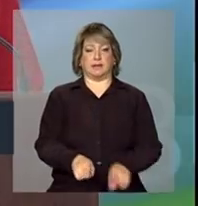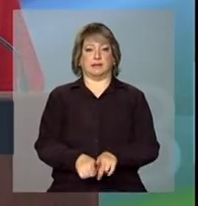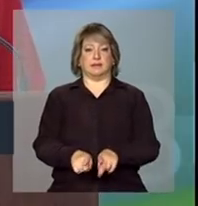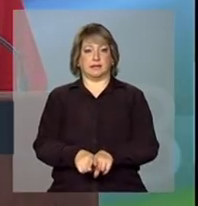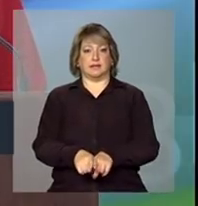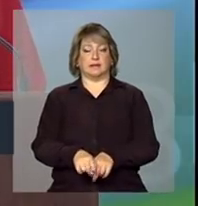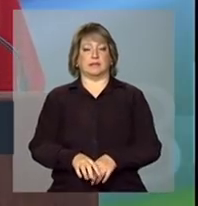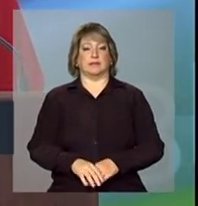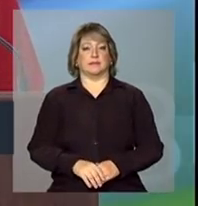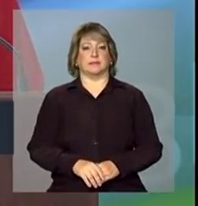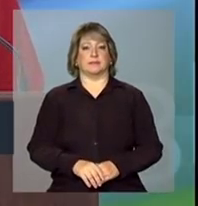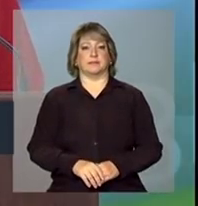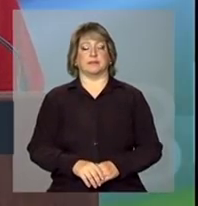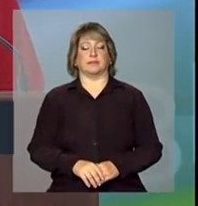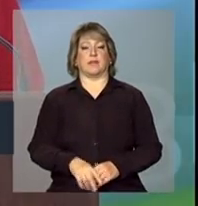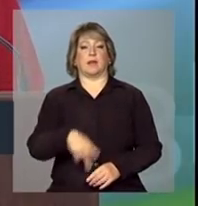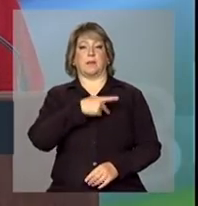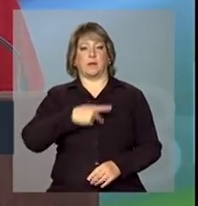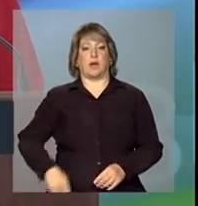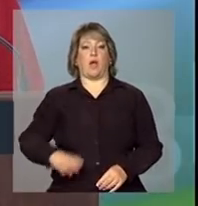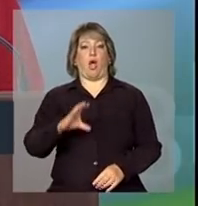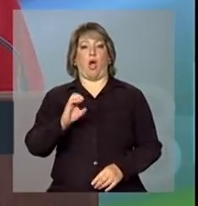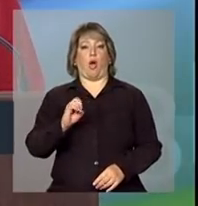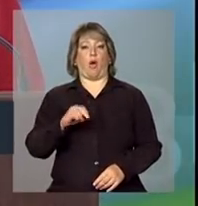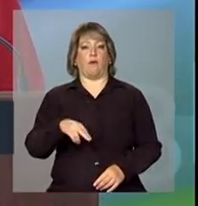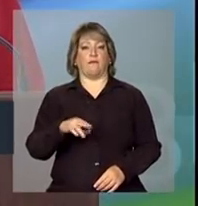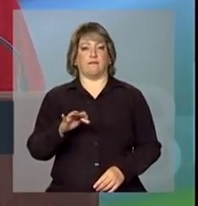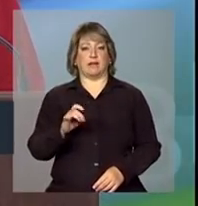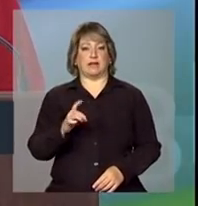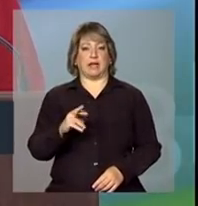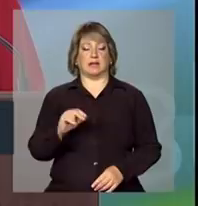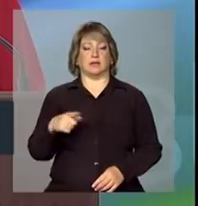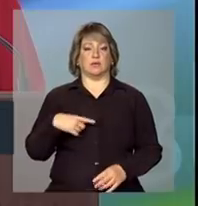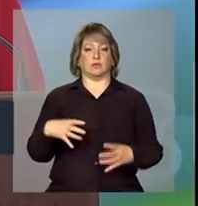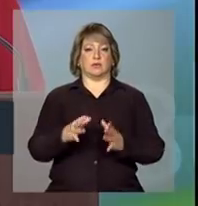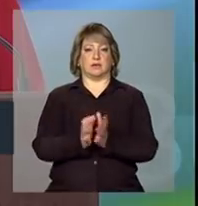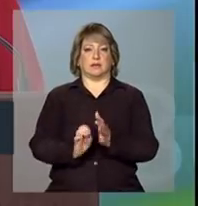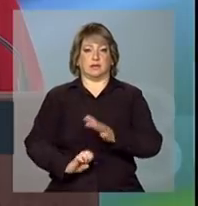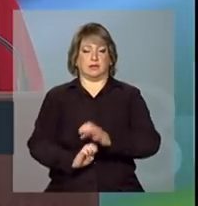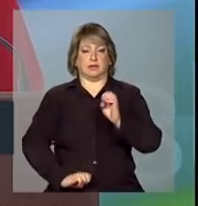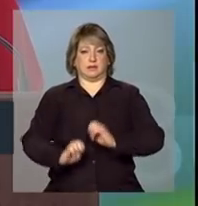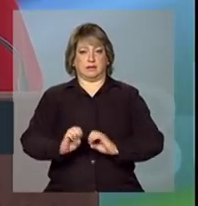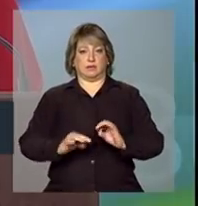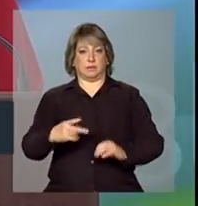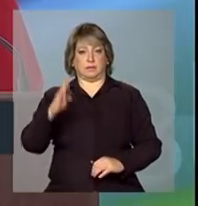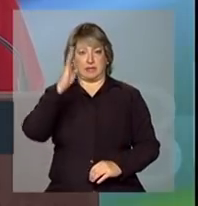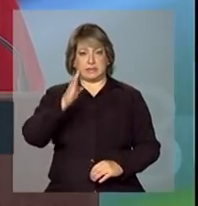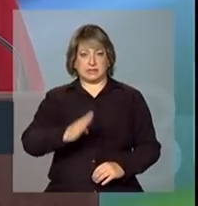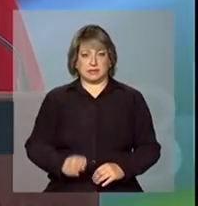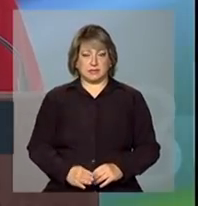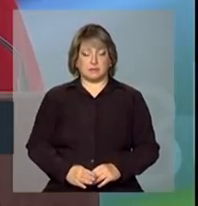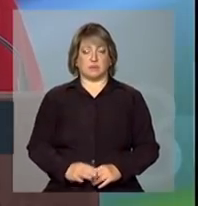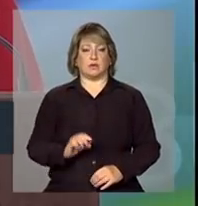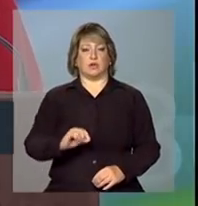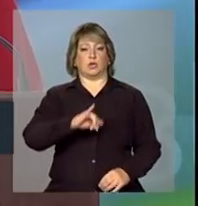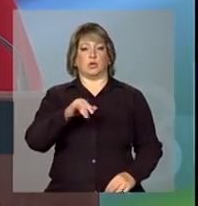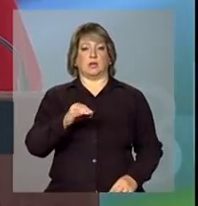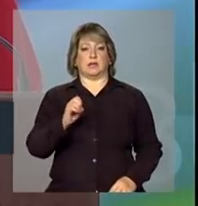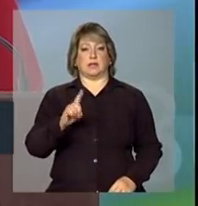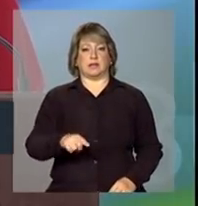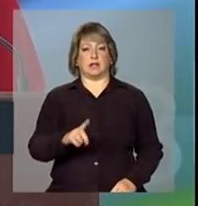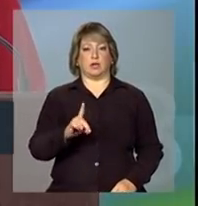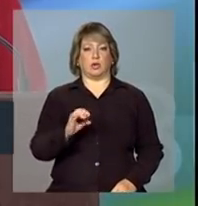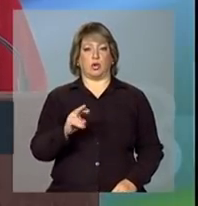presidente da Confederação das Associações Comerciais e Empresariais do Brasil, José Paulo